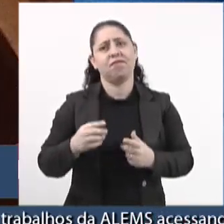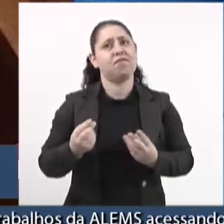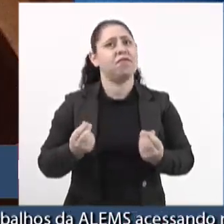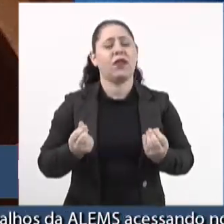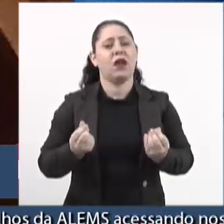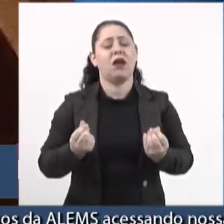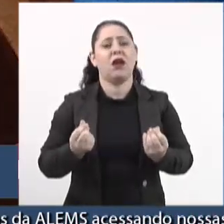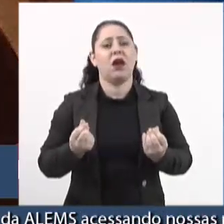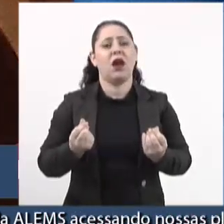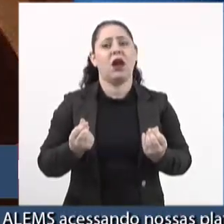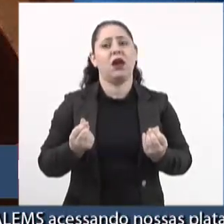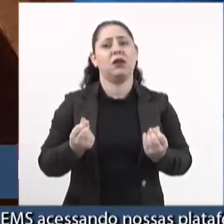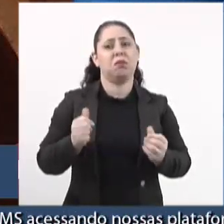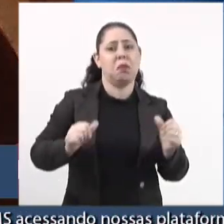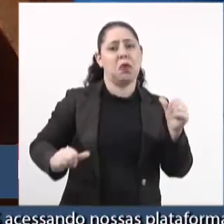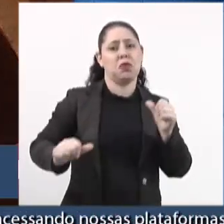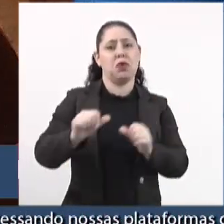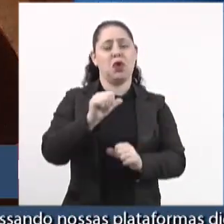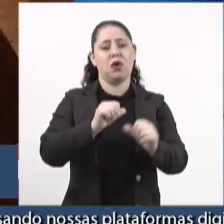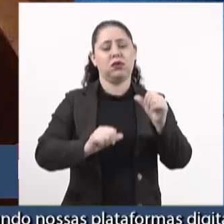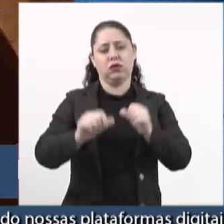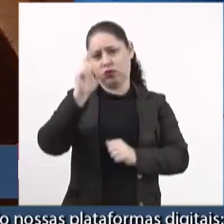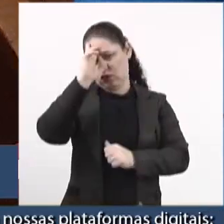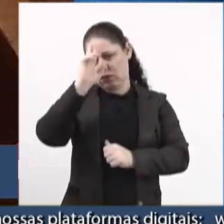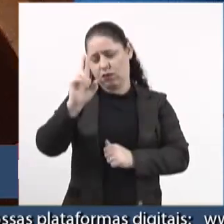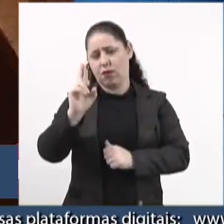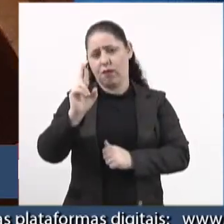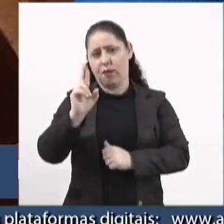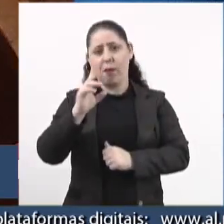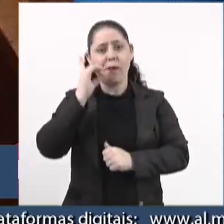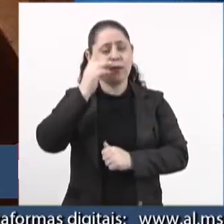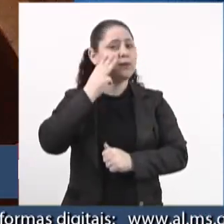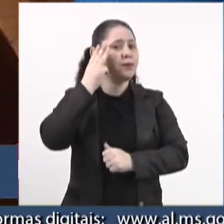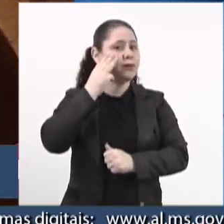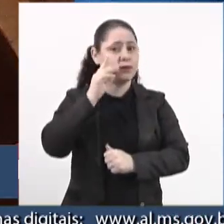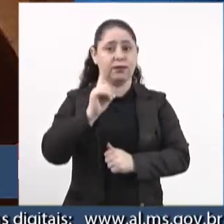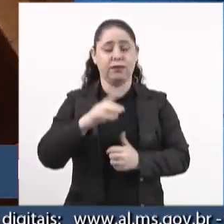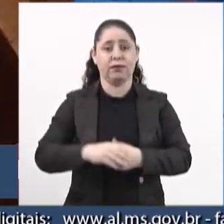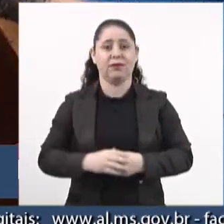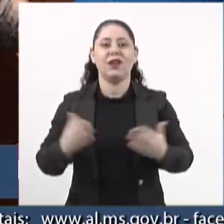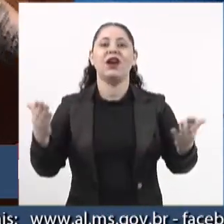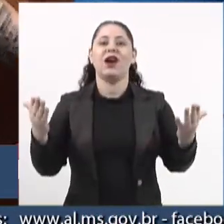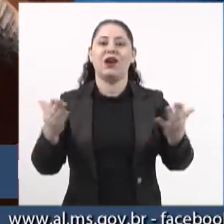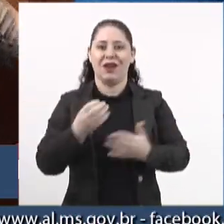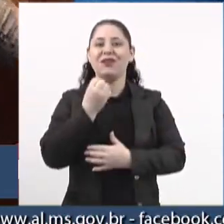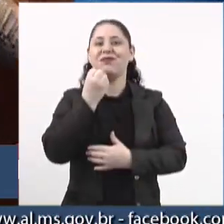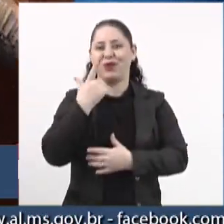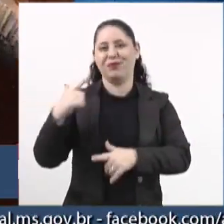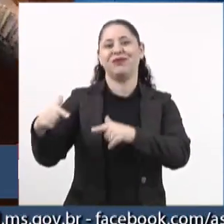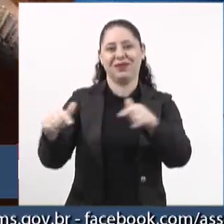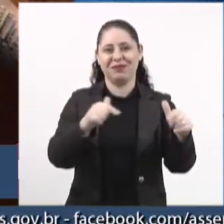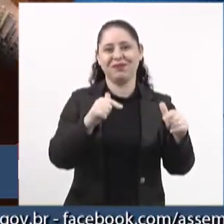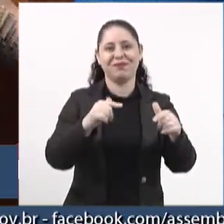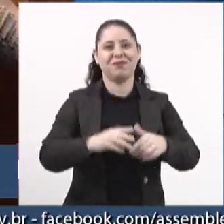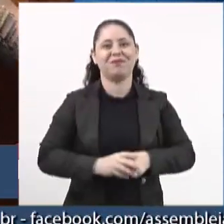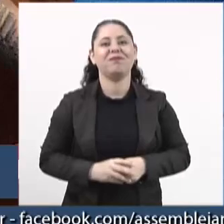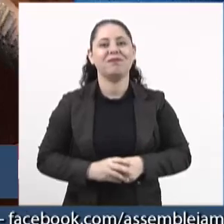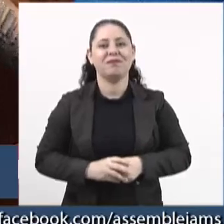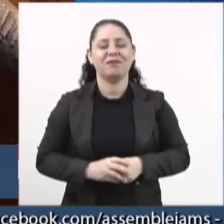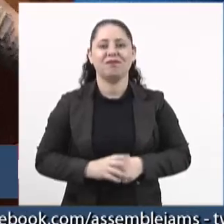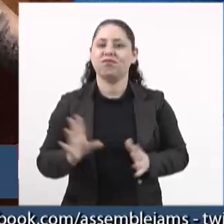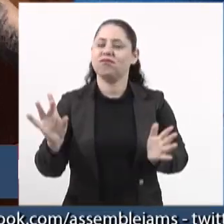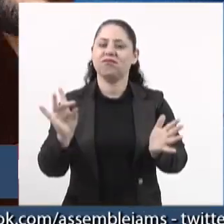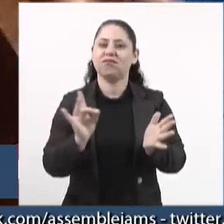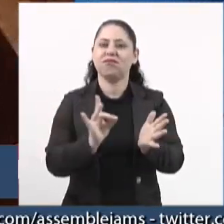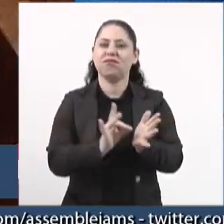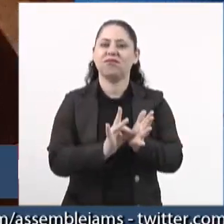patronal mudou, deputada Mara. Não. agora eu vou ser bom com o trabalhador. Na